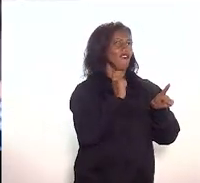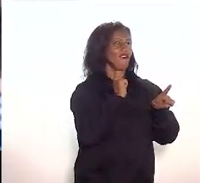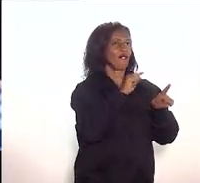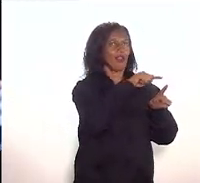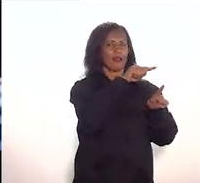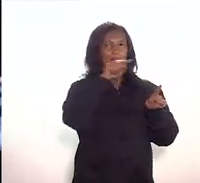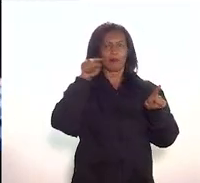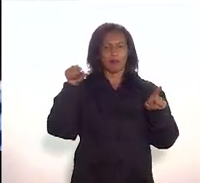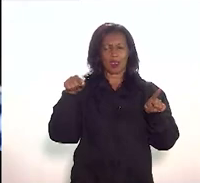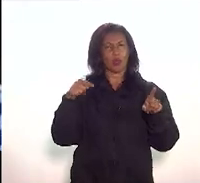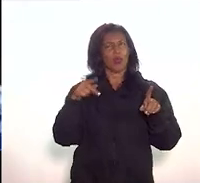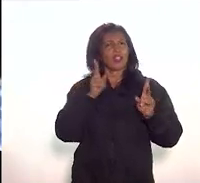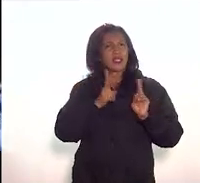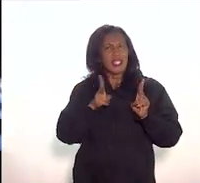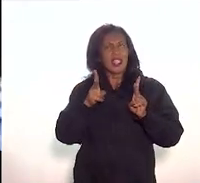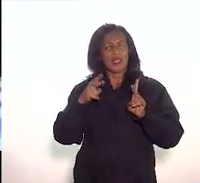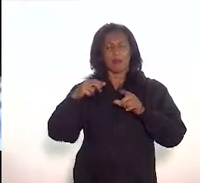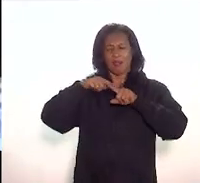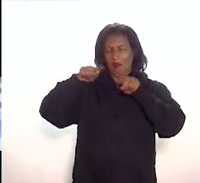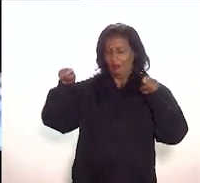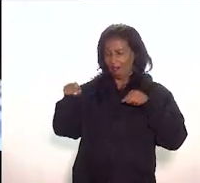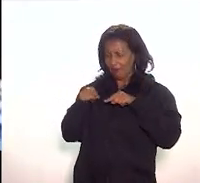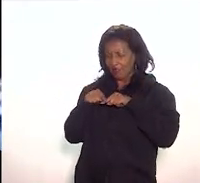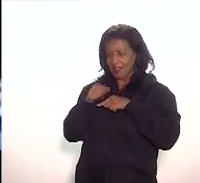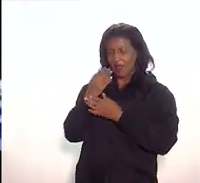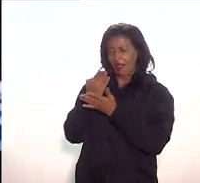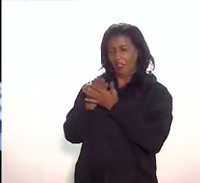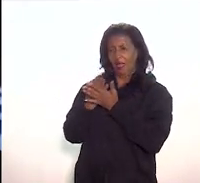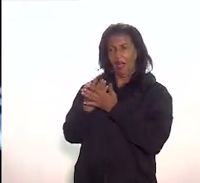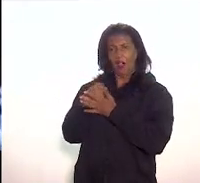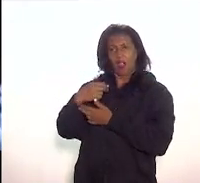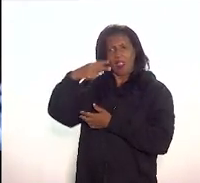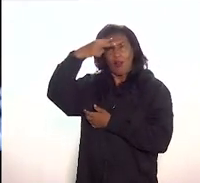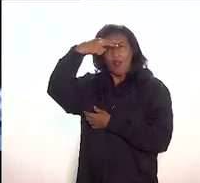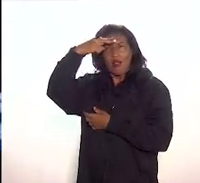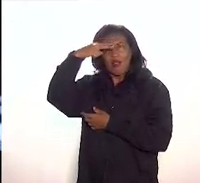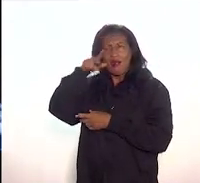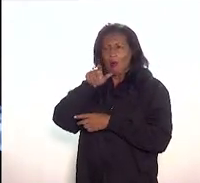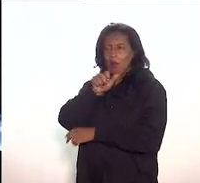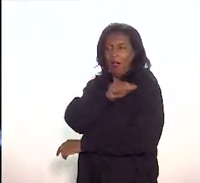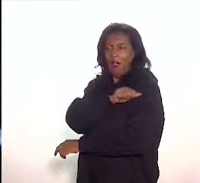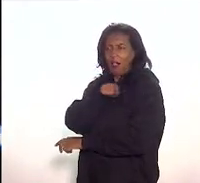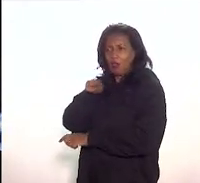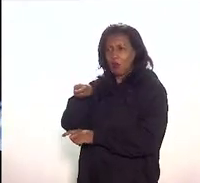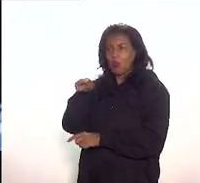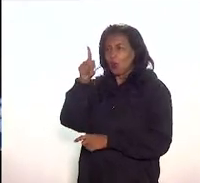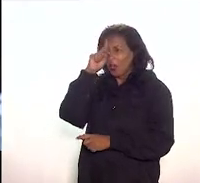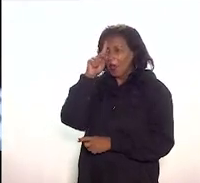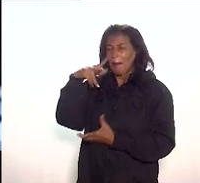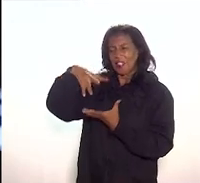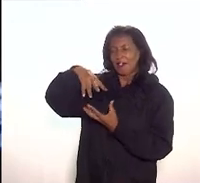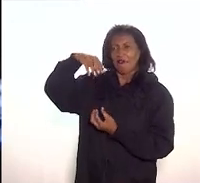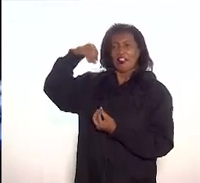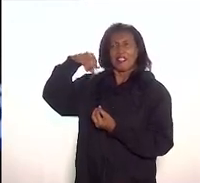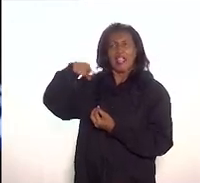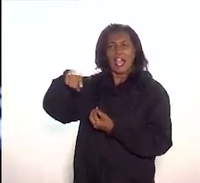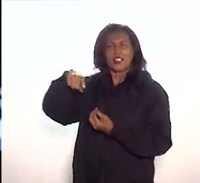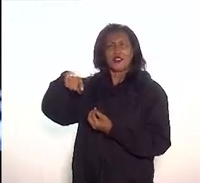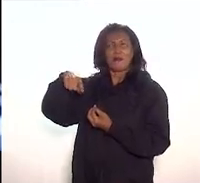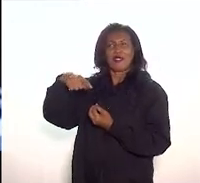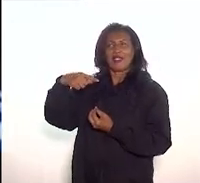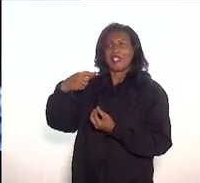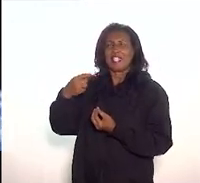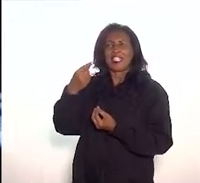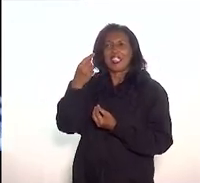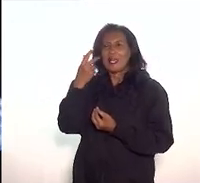nas minhas aulas que a memória da capital federal no Rio de Janeiro é um fantasma que ele não vai embora. Como lidar com esse fantasma e como transformar ele em algo simpático.